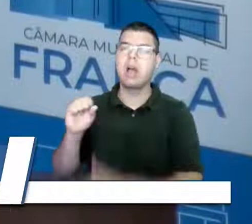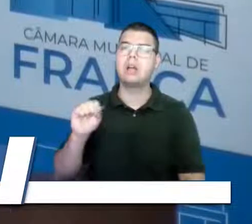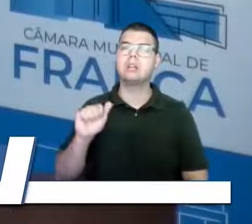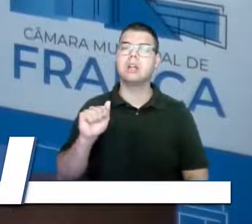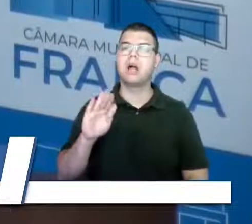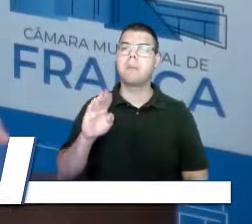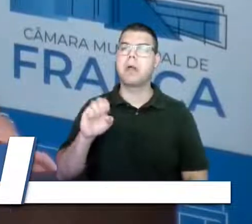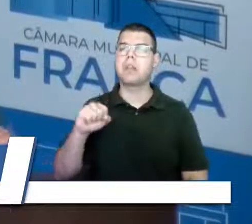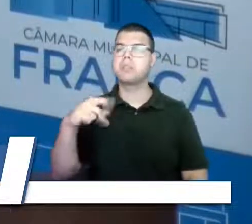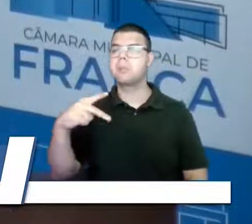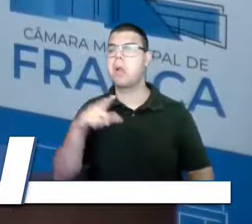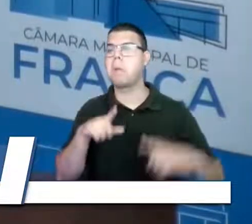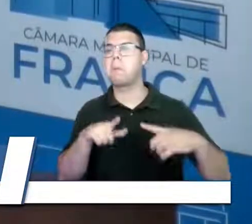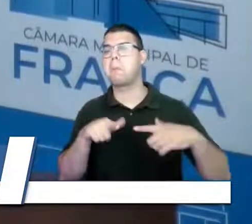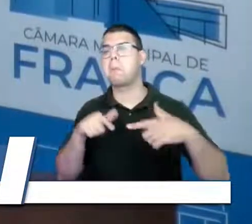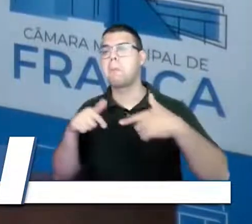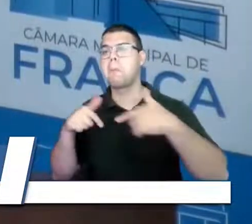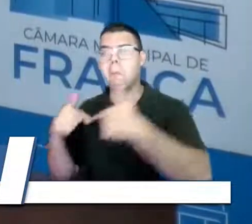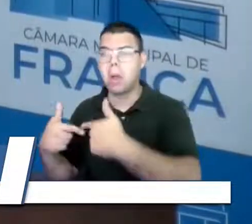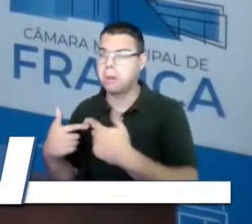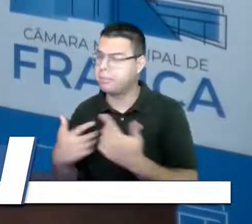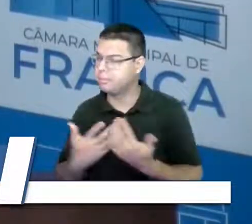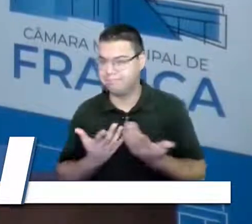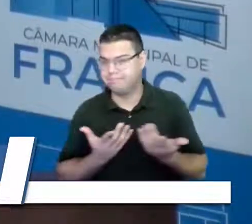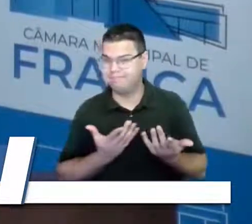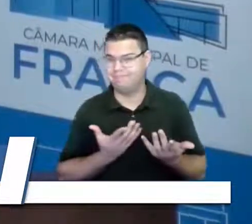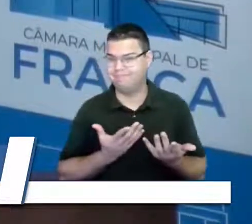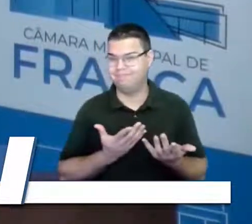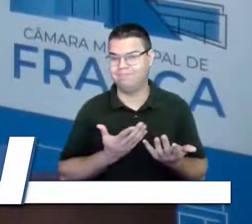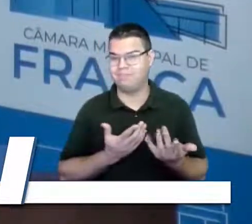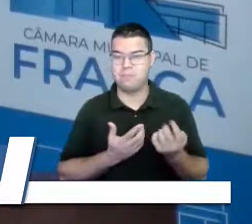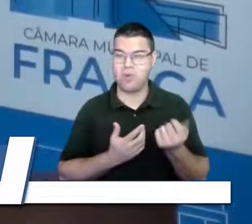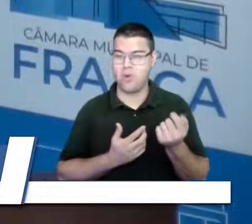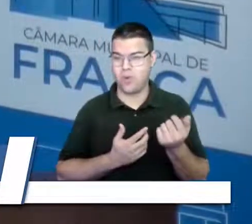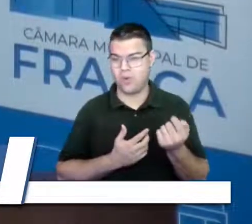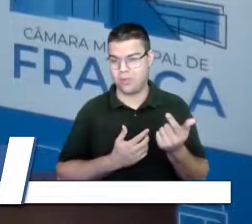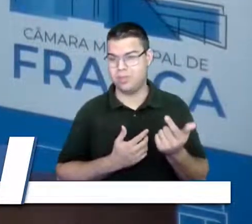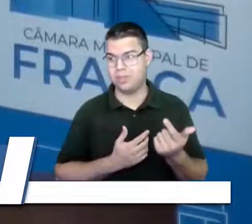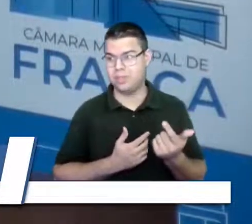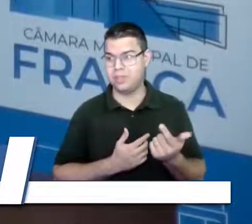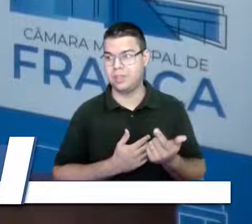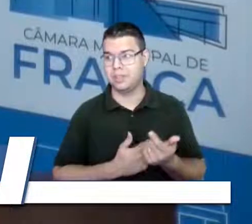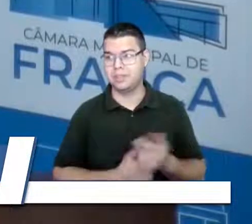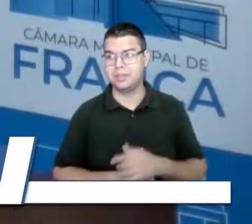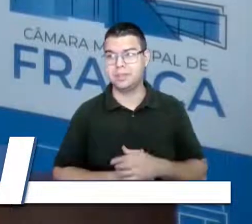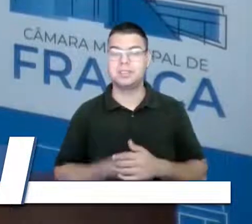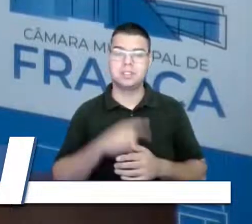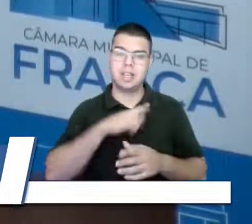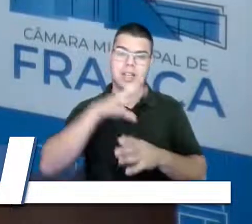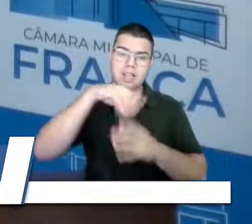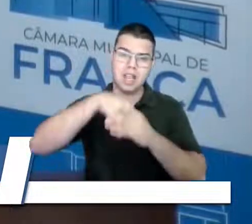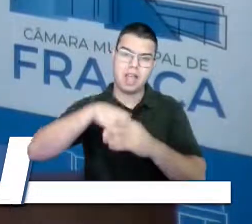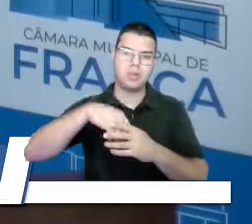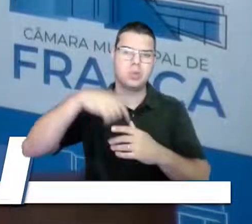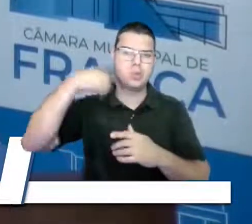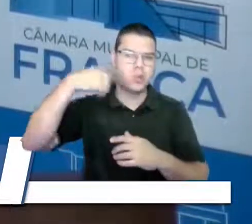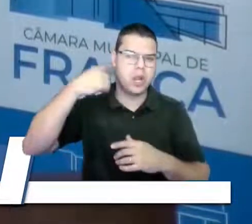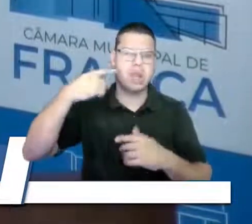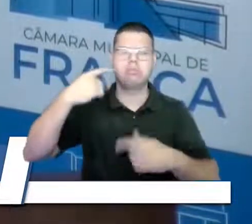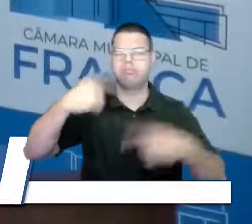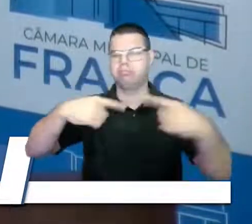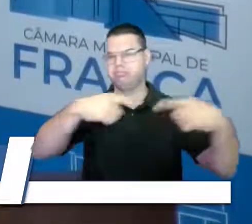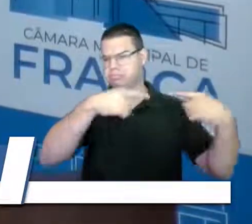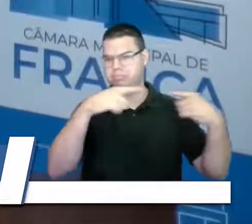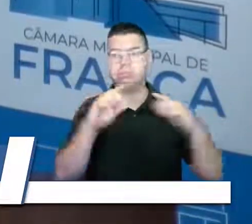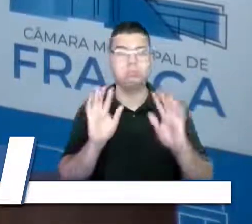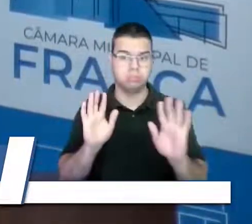que fazer em relação a tudo o que aconteceu juridicamente, todo esse embate jurídico, mas ela